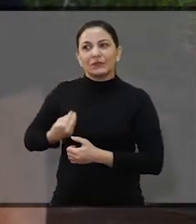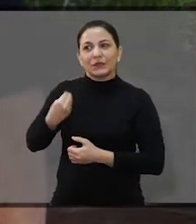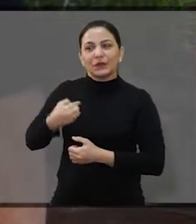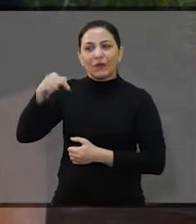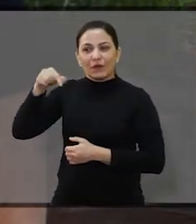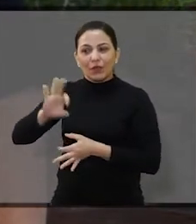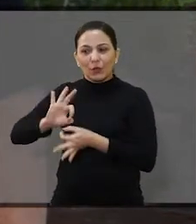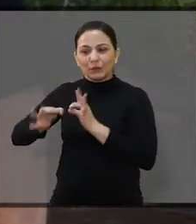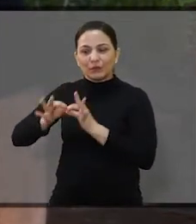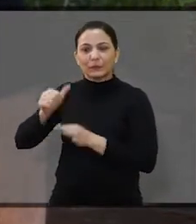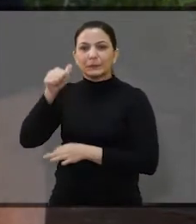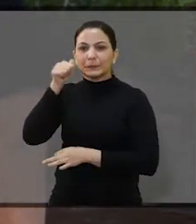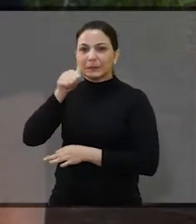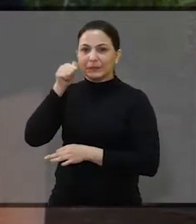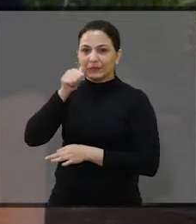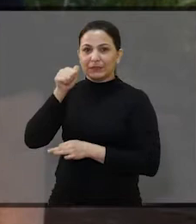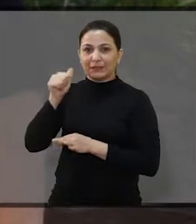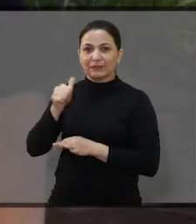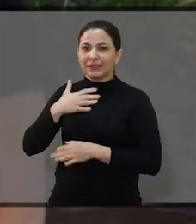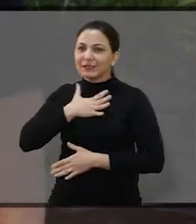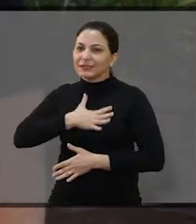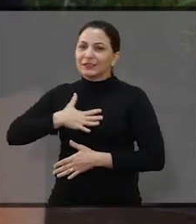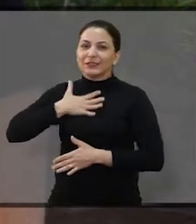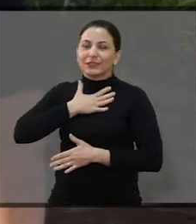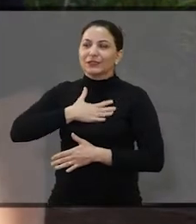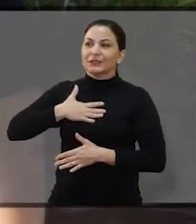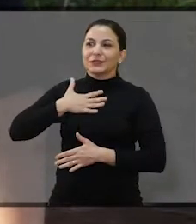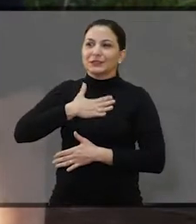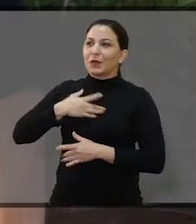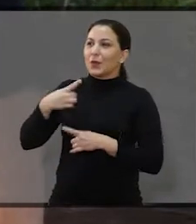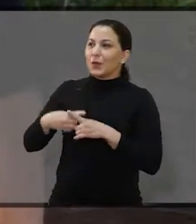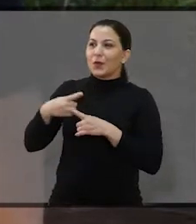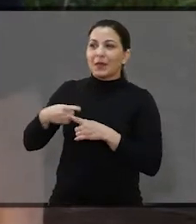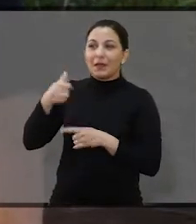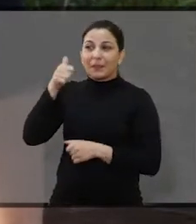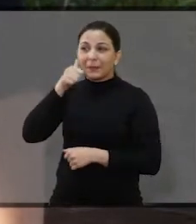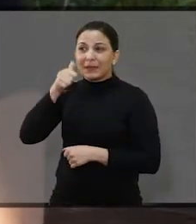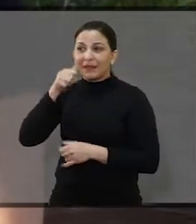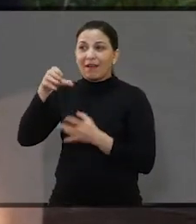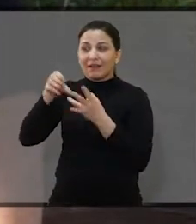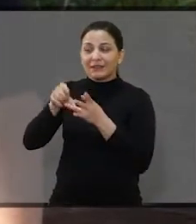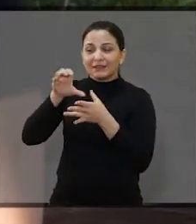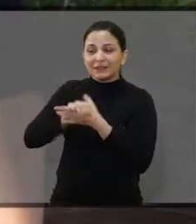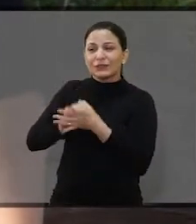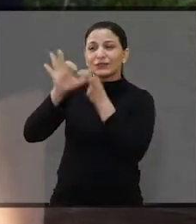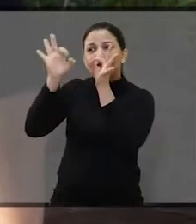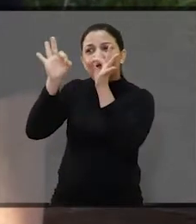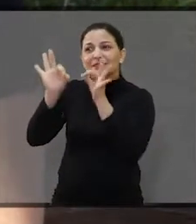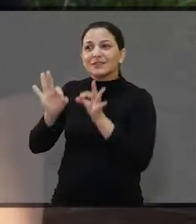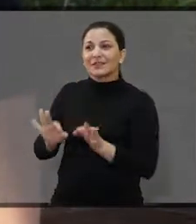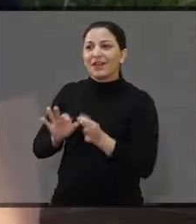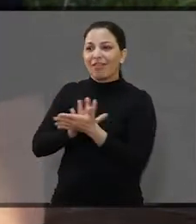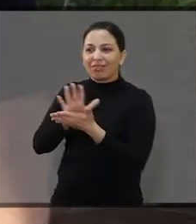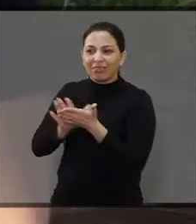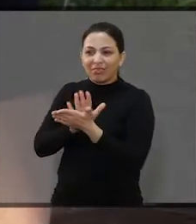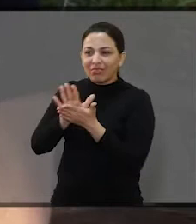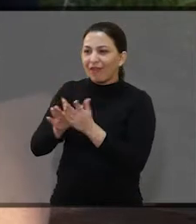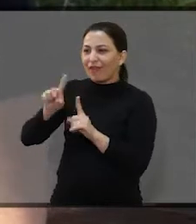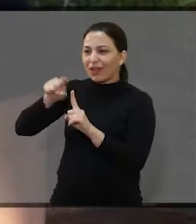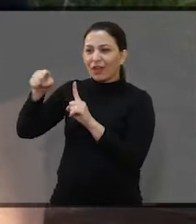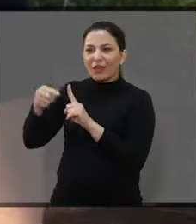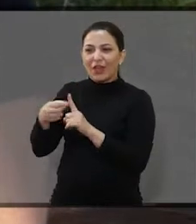meninas daqui. E foi muito gostoso para nós, porque essa menina estava casando tudo direitinho, sem estar